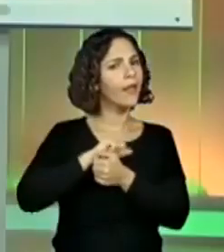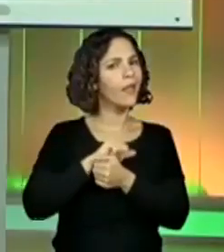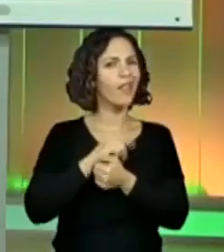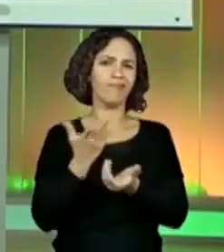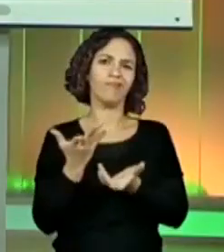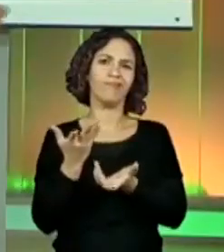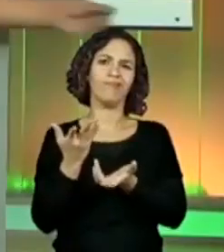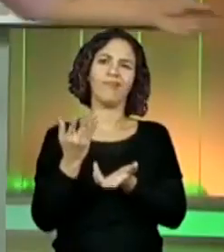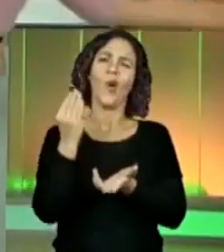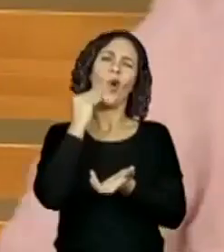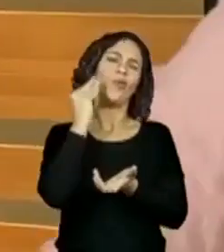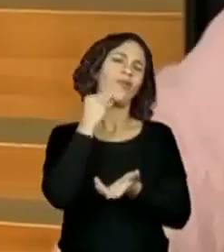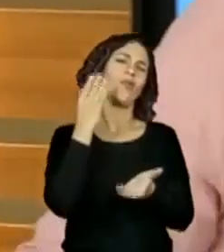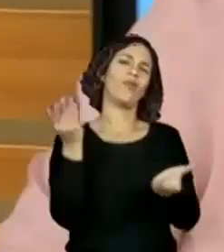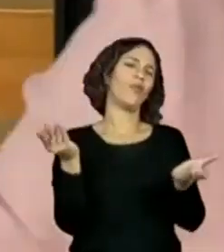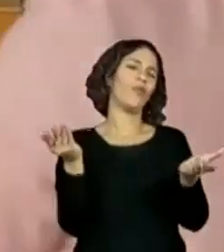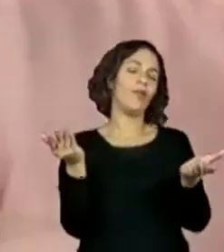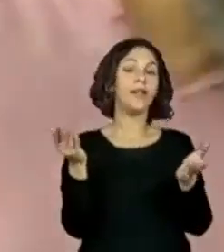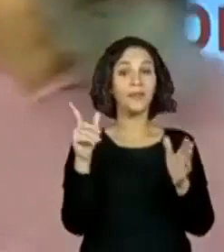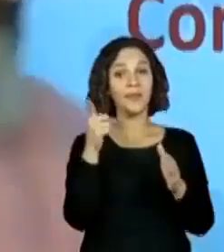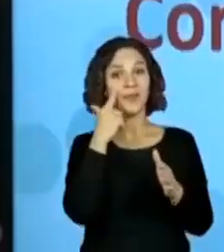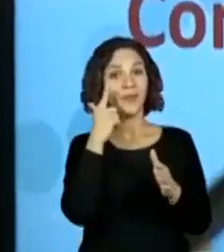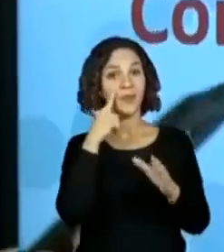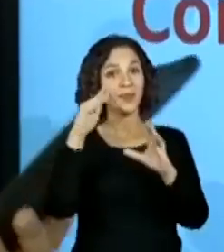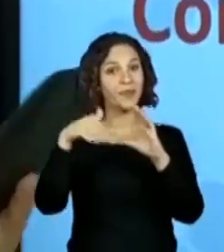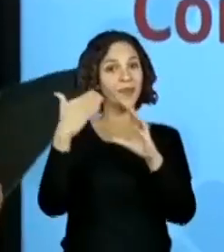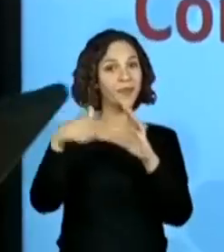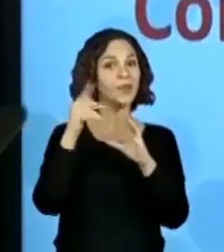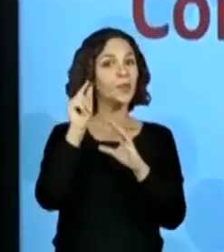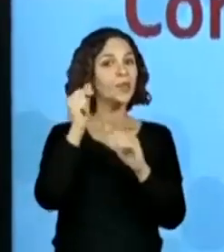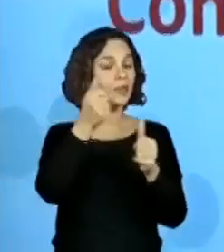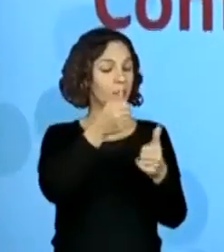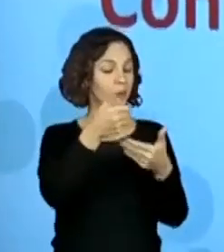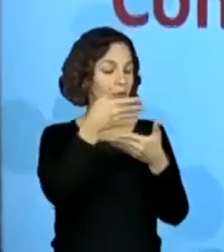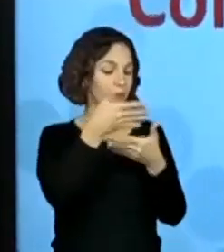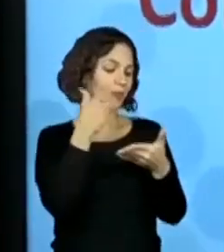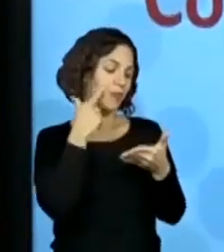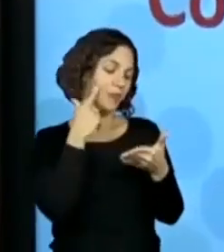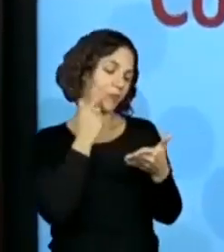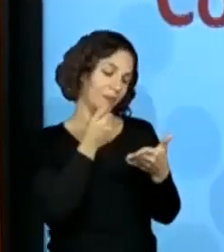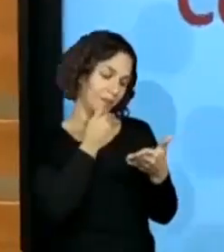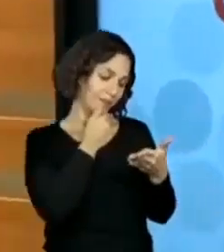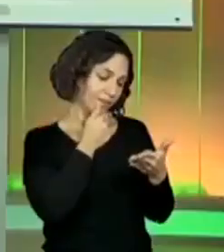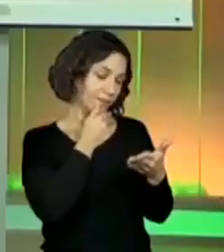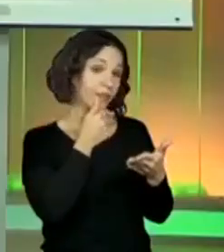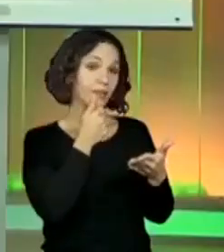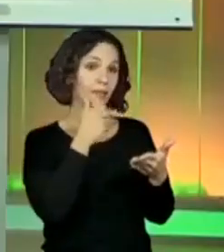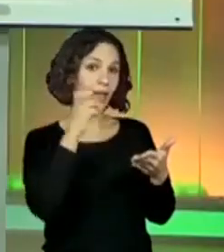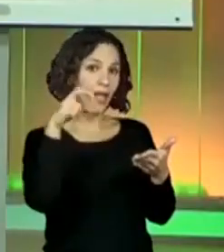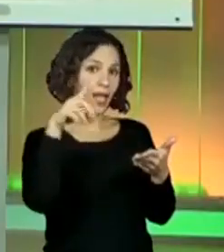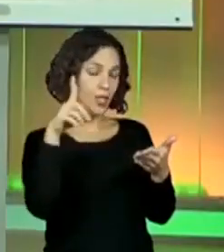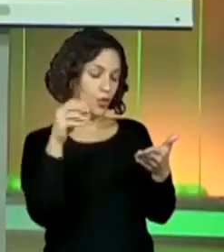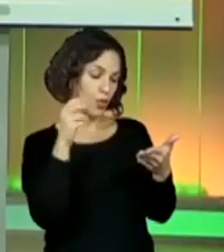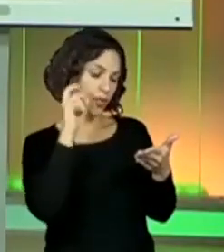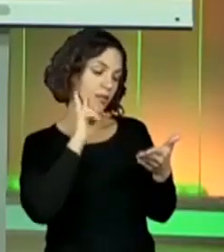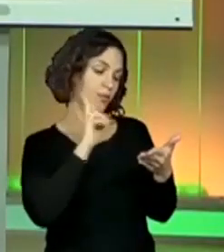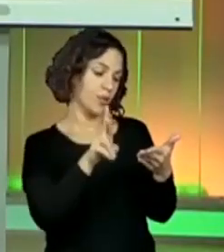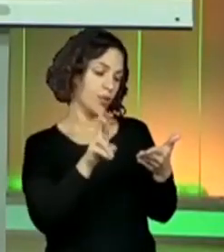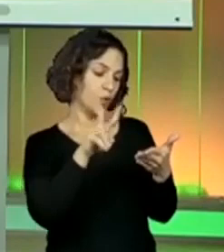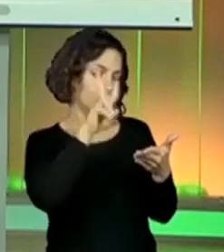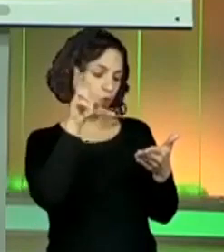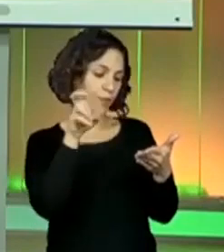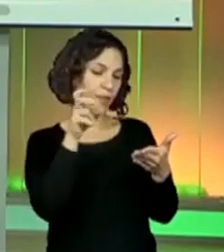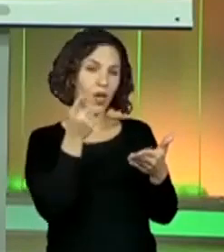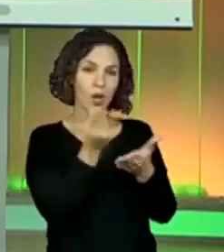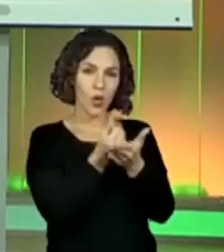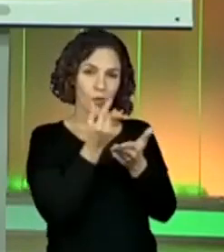está muito óbvio, né? Vamos dar uma olhadinha aqui no chat, o a galera falou, né? Olha o Enzo falando lá sobre as compras